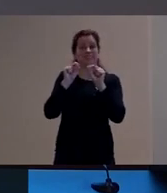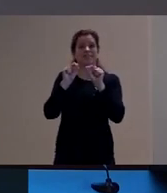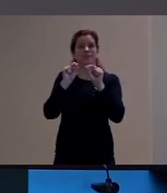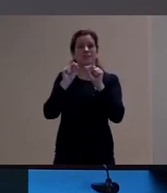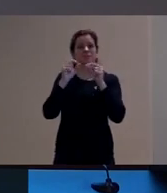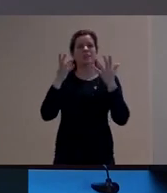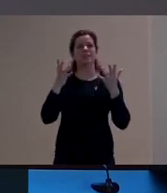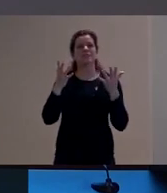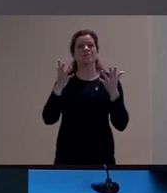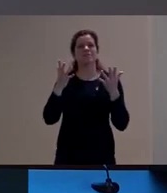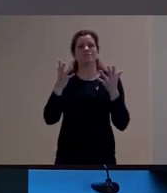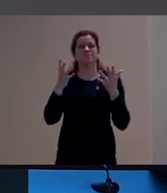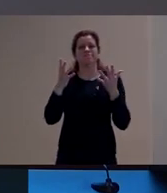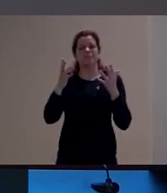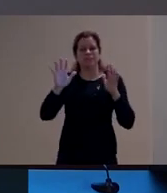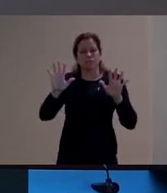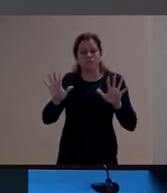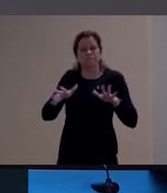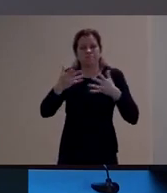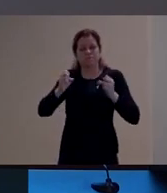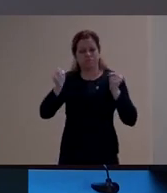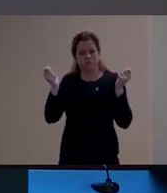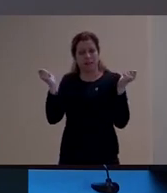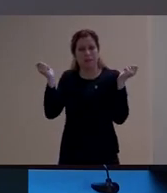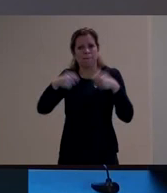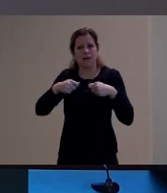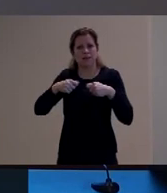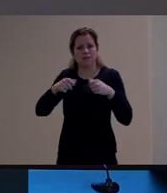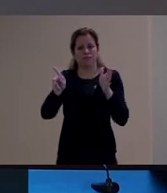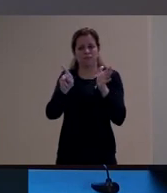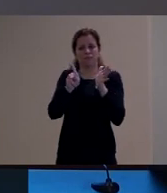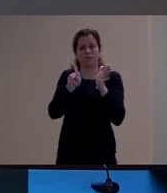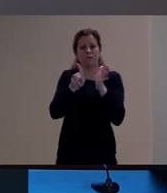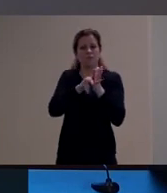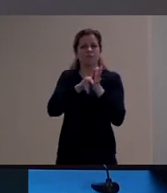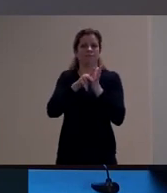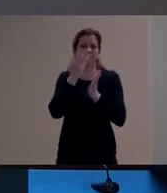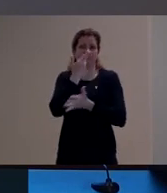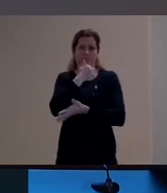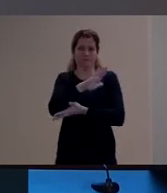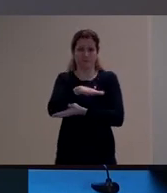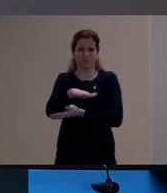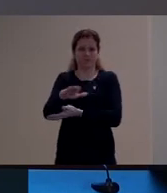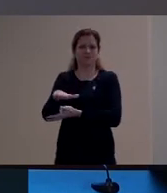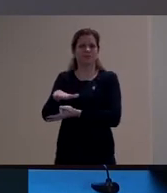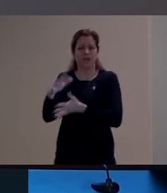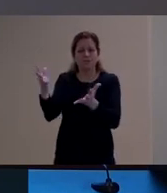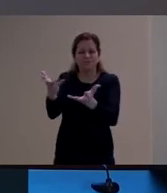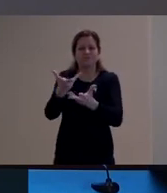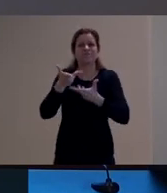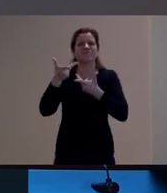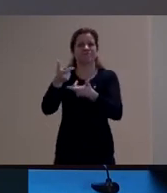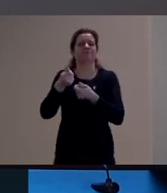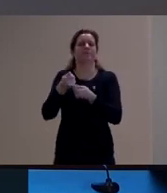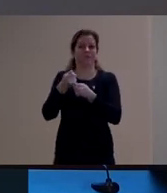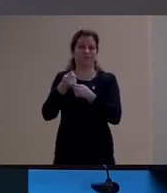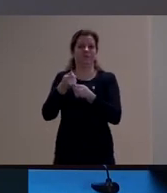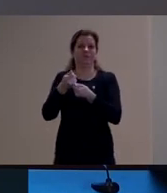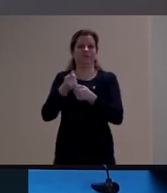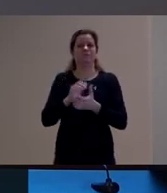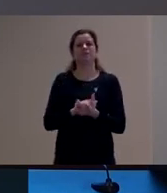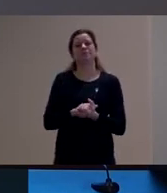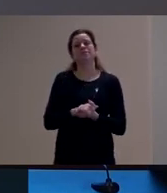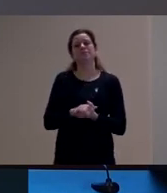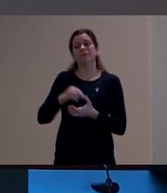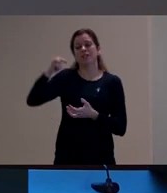da infância. E é isso que eu quero demarcar bastante, até depois dos vários exemplos que a Márcia foi dando aqui,